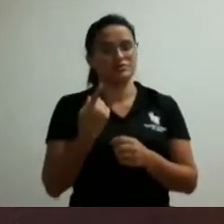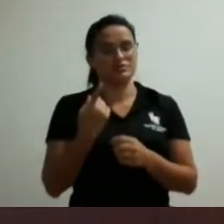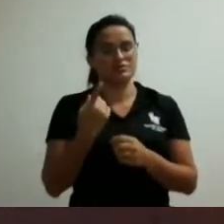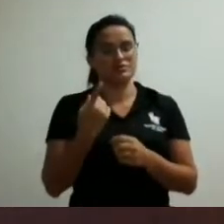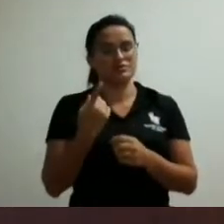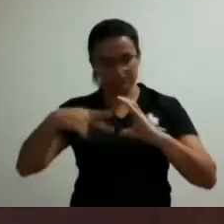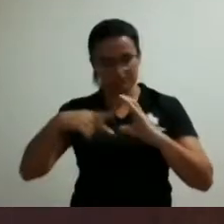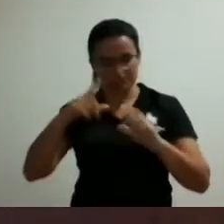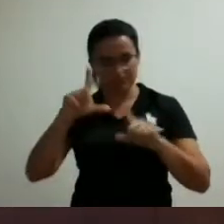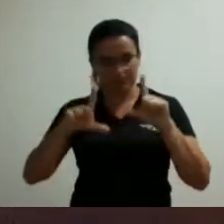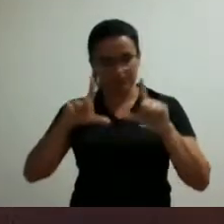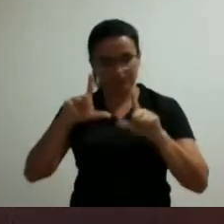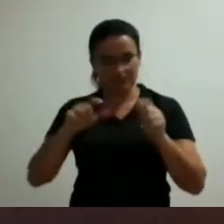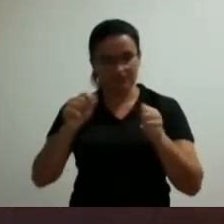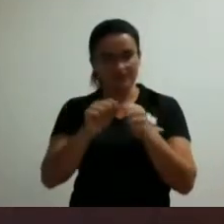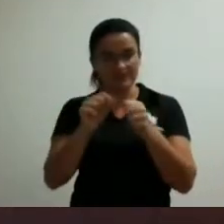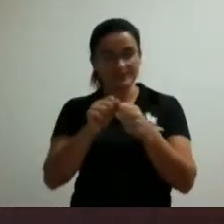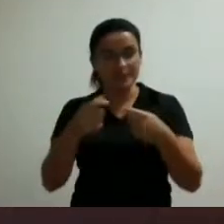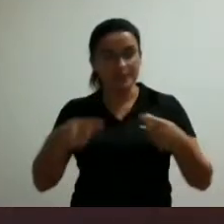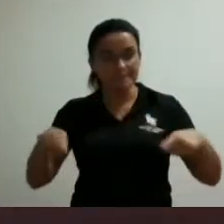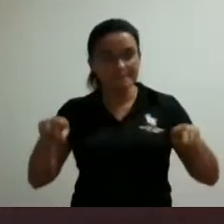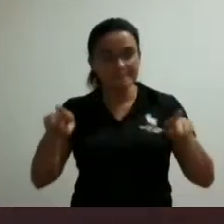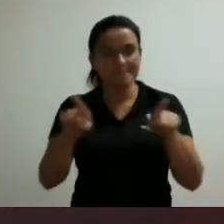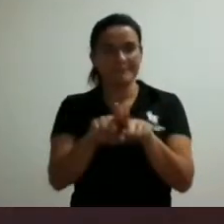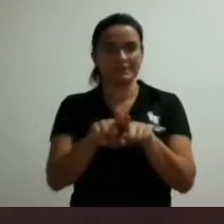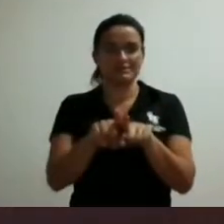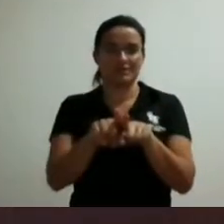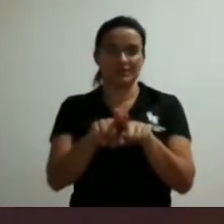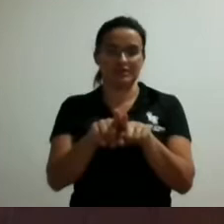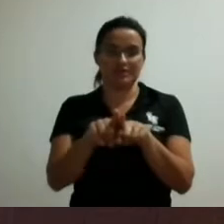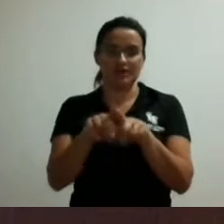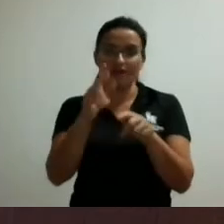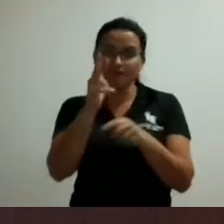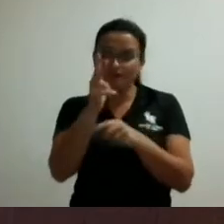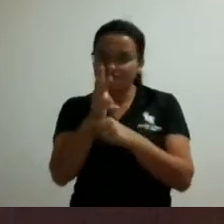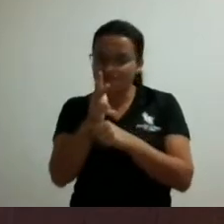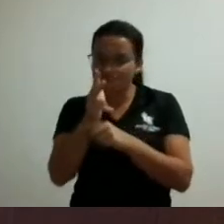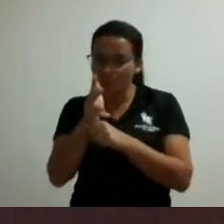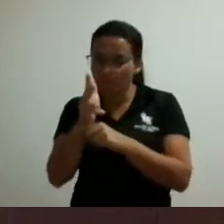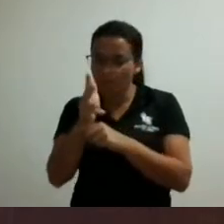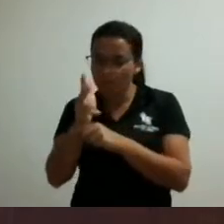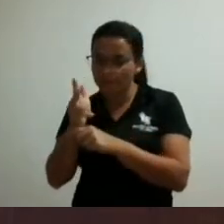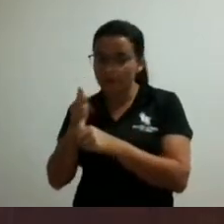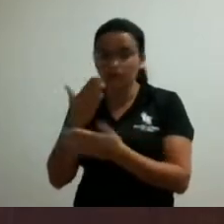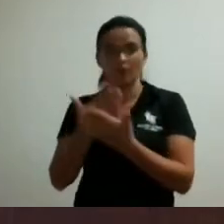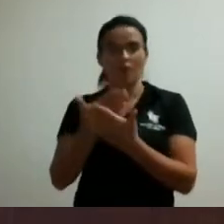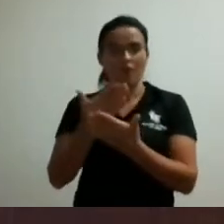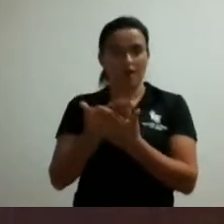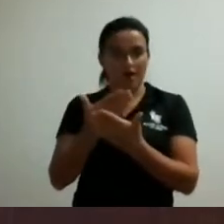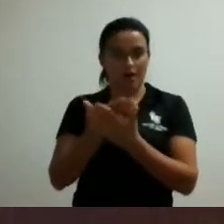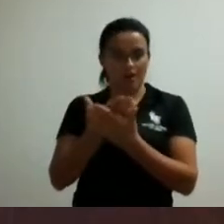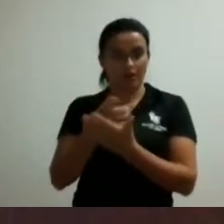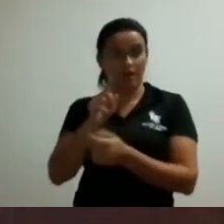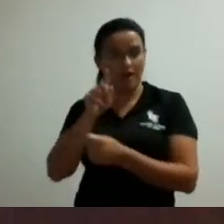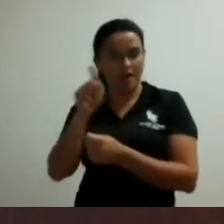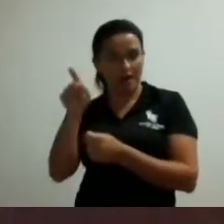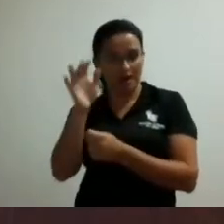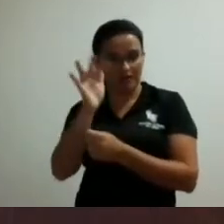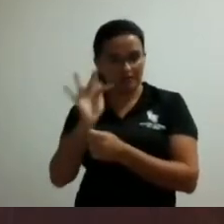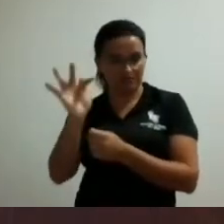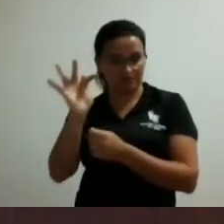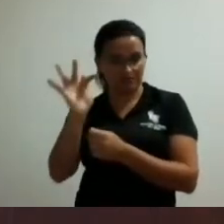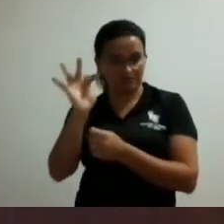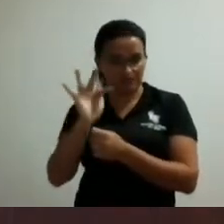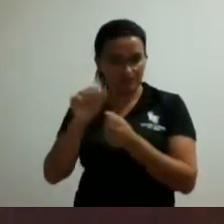processo gravando essas aulas essas manobras que serão feitas lá no laboratório da faculdade suprema